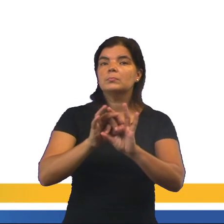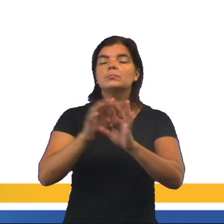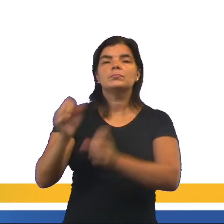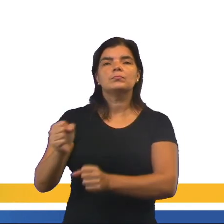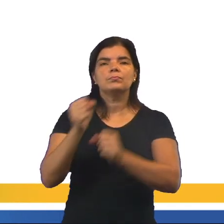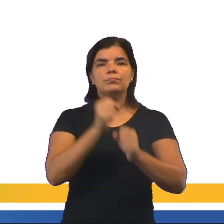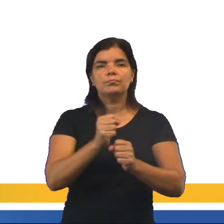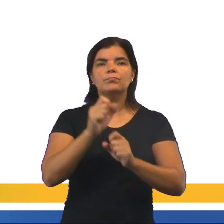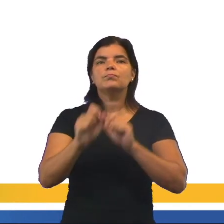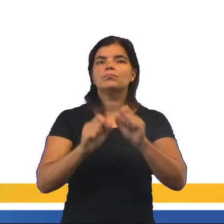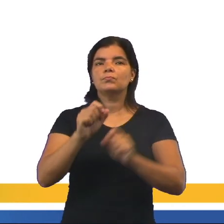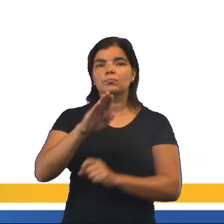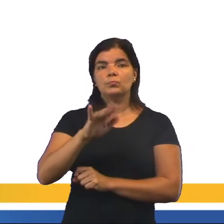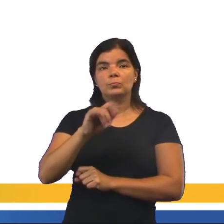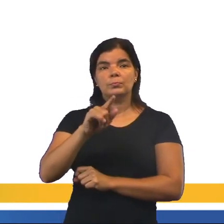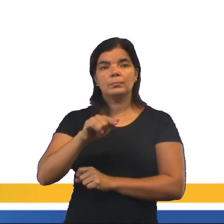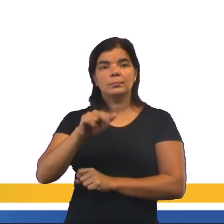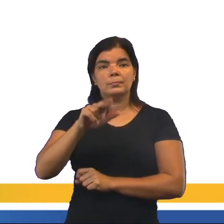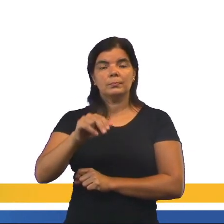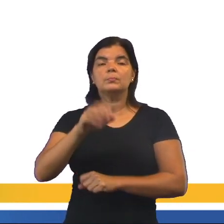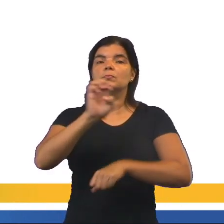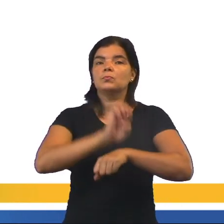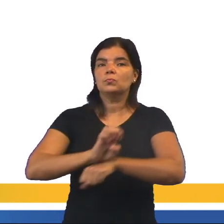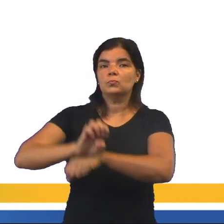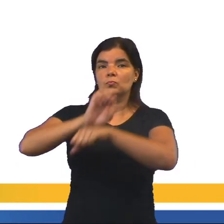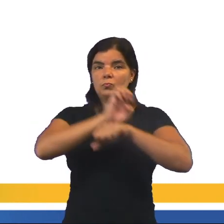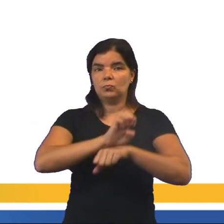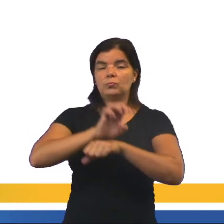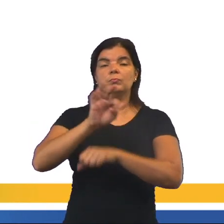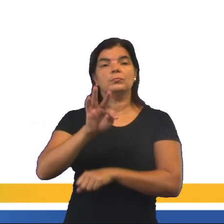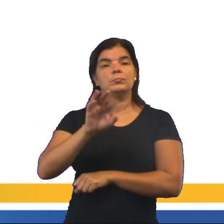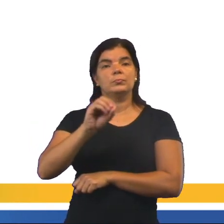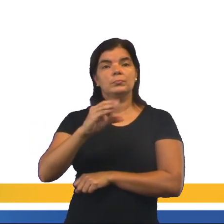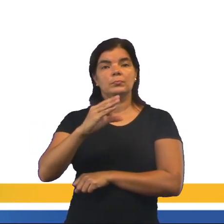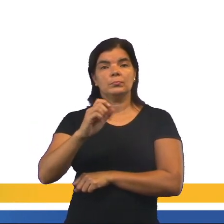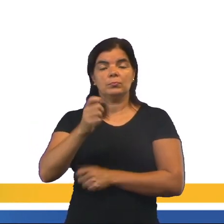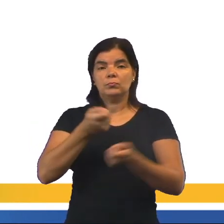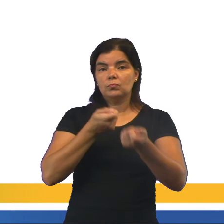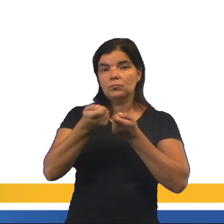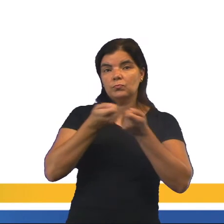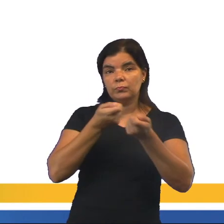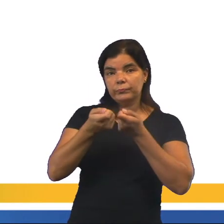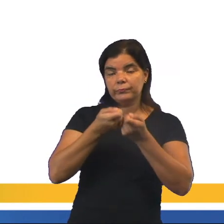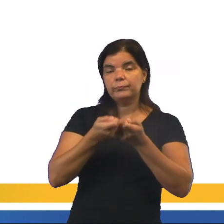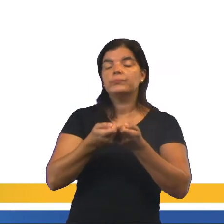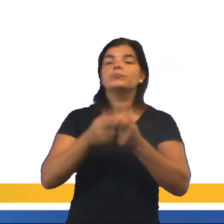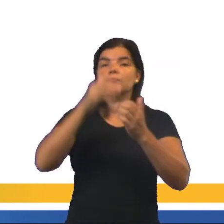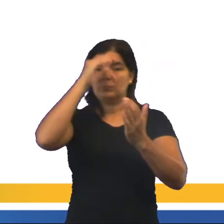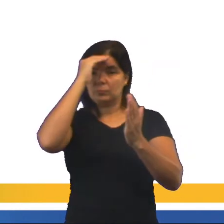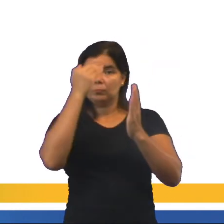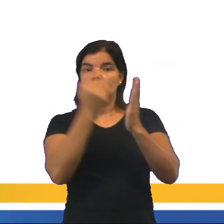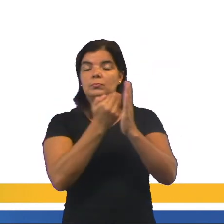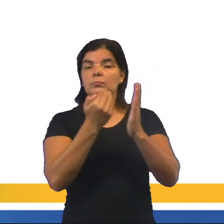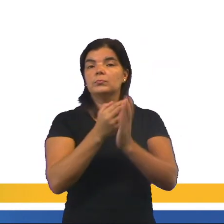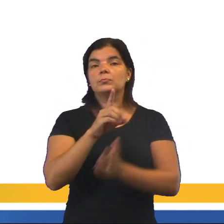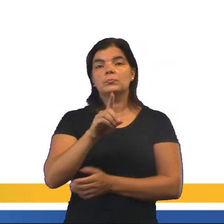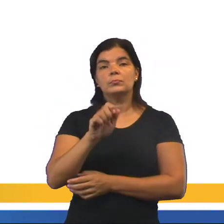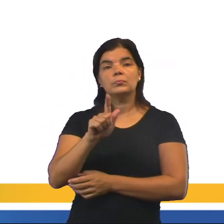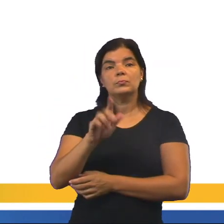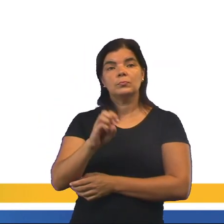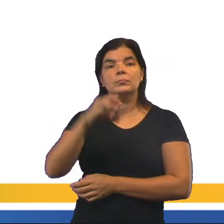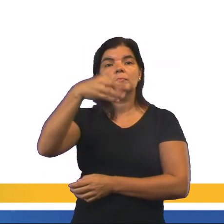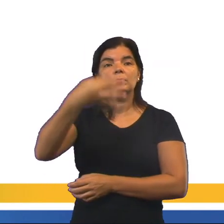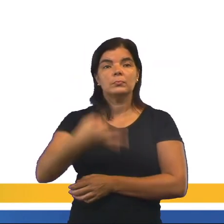poderes tornou o Bizâncio um Estado teocrático, ou seja, controlado por dogmas e cristãs. D. a